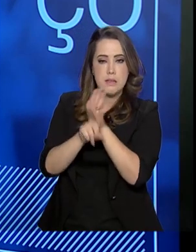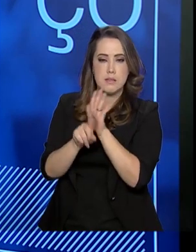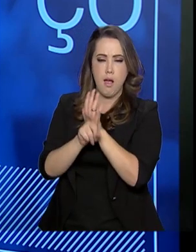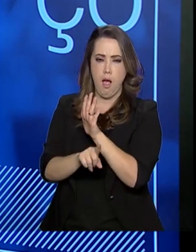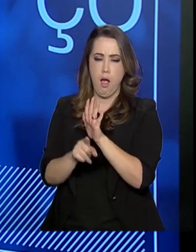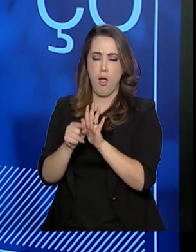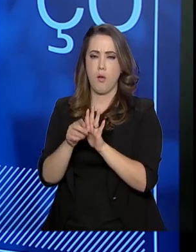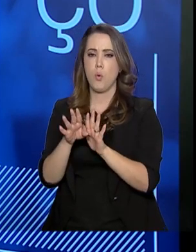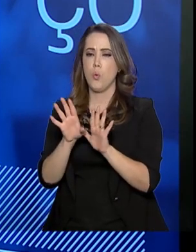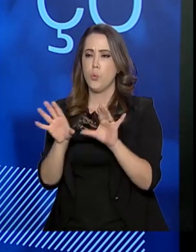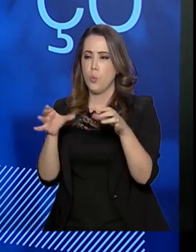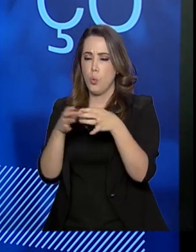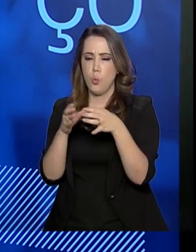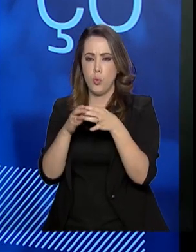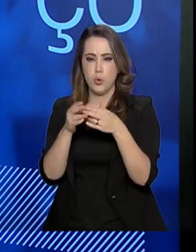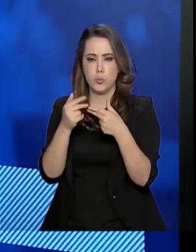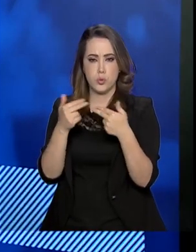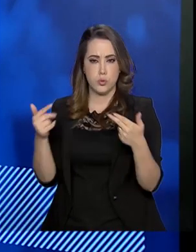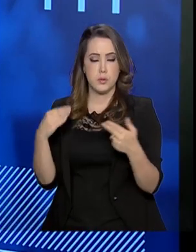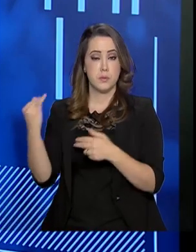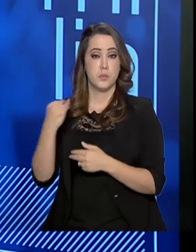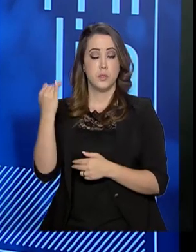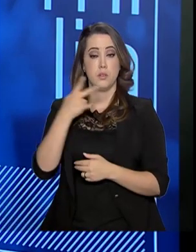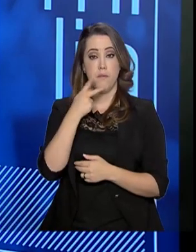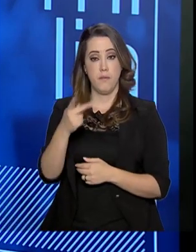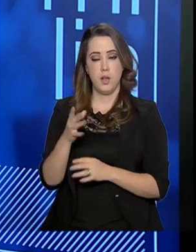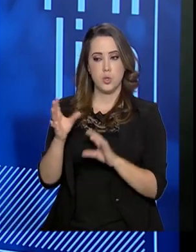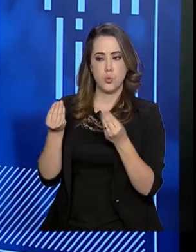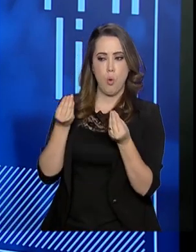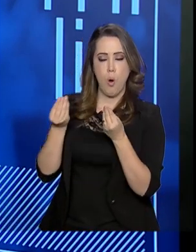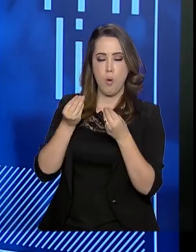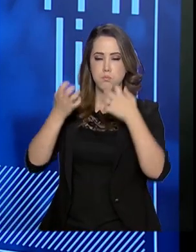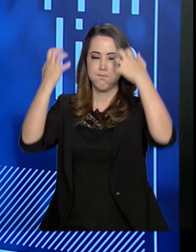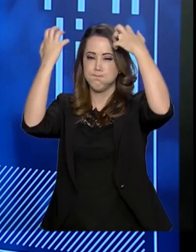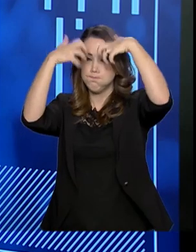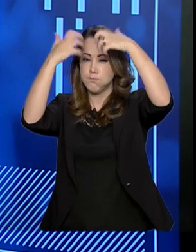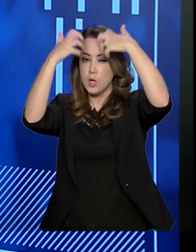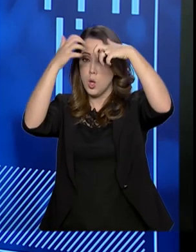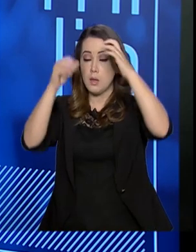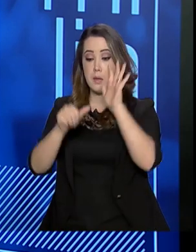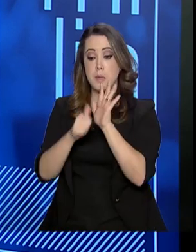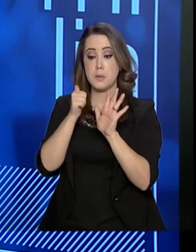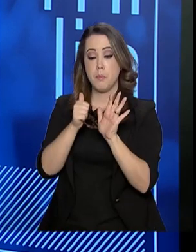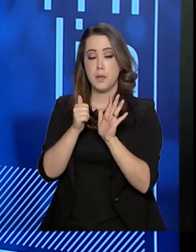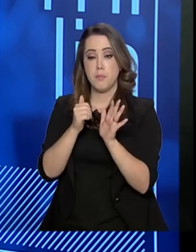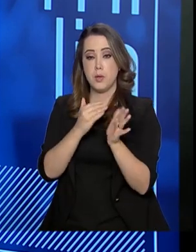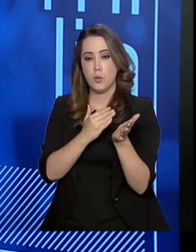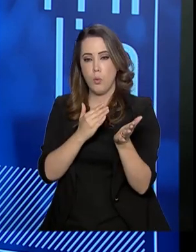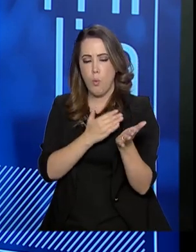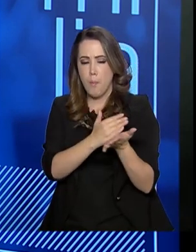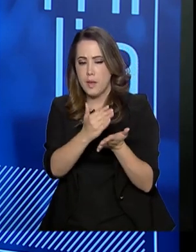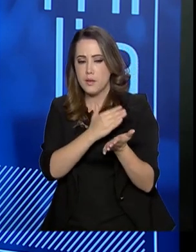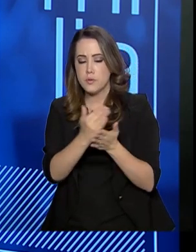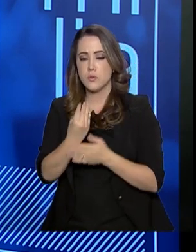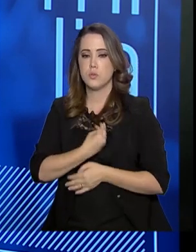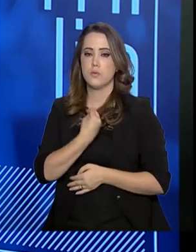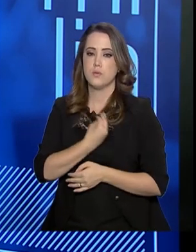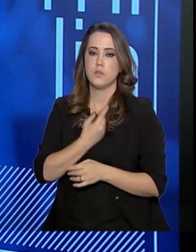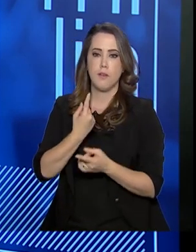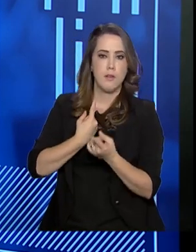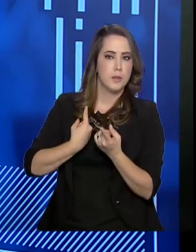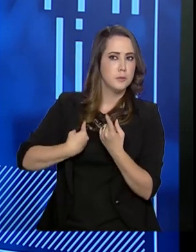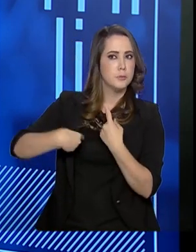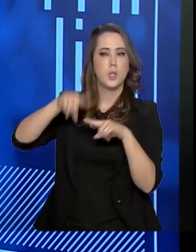um conjunto de questões importantes relacionadas ao desenvolvimento do cérebro, nessa primeira fase da vida. É uma